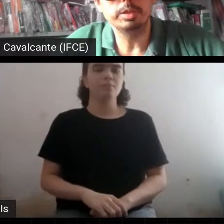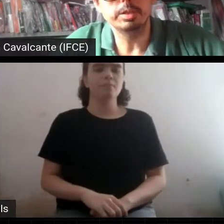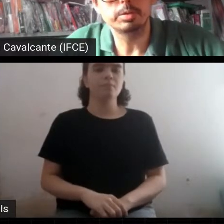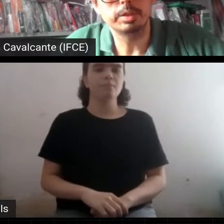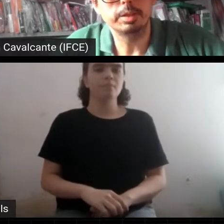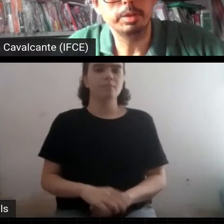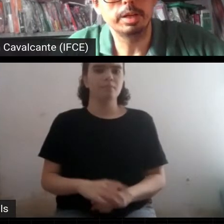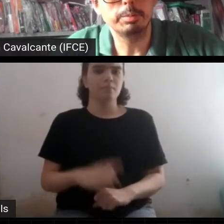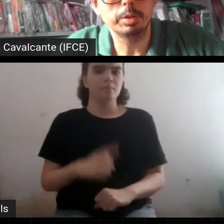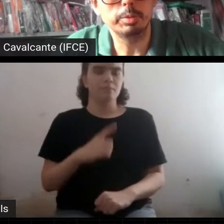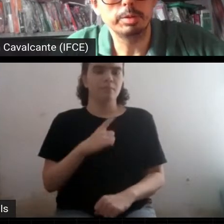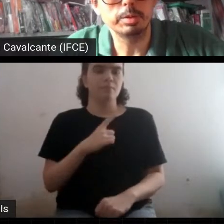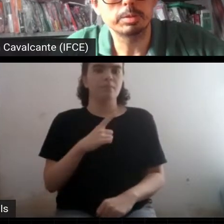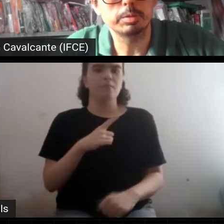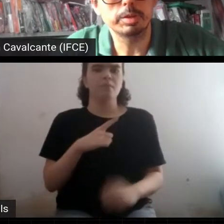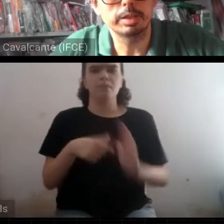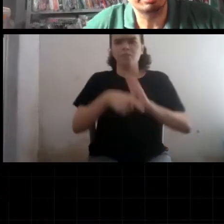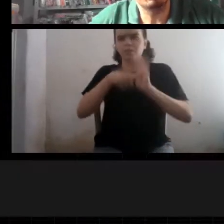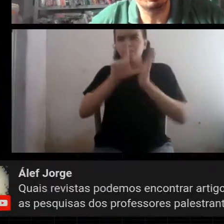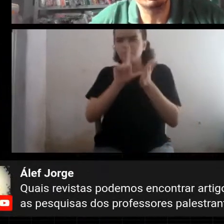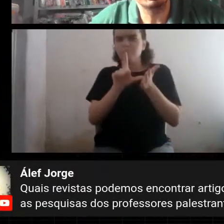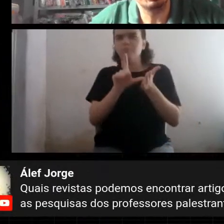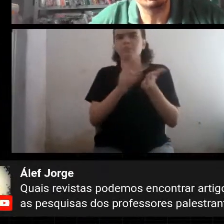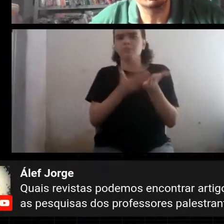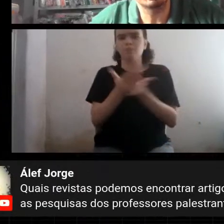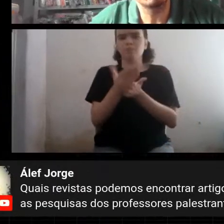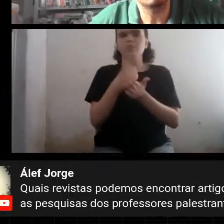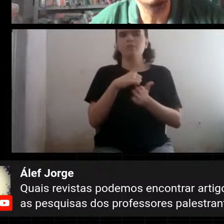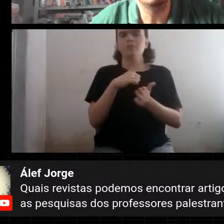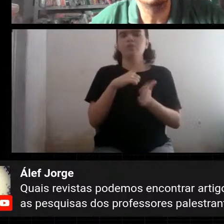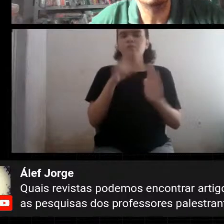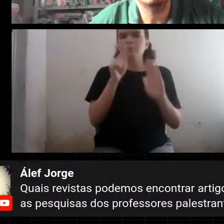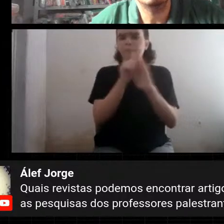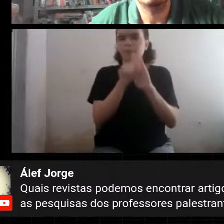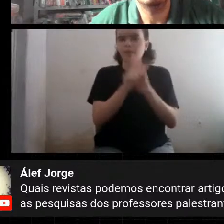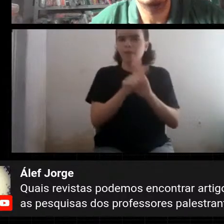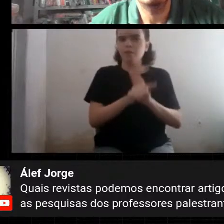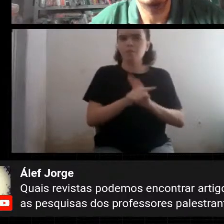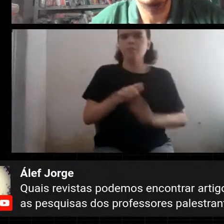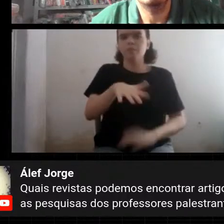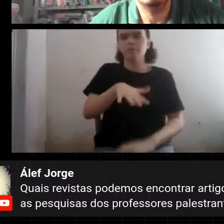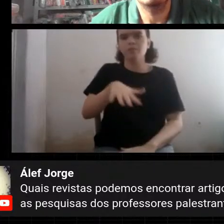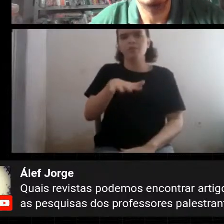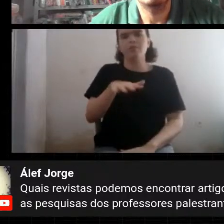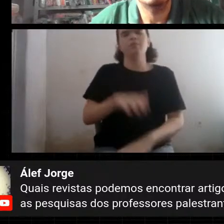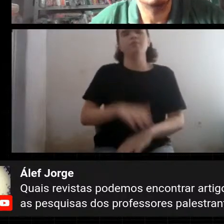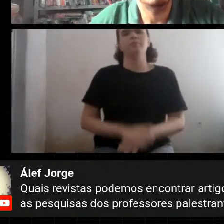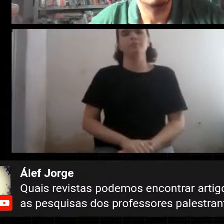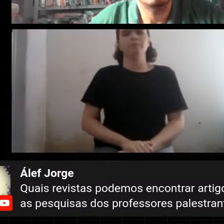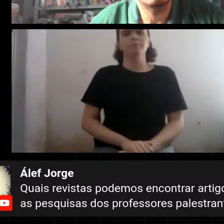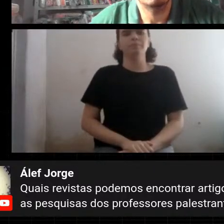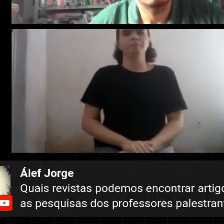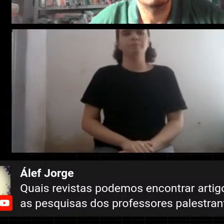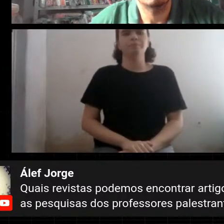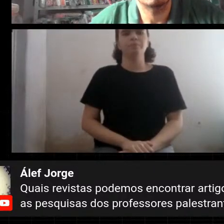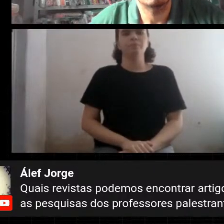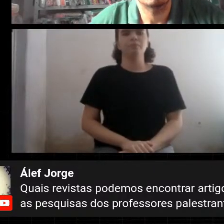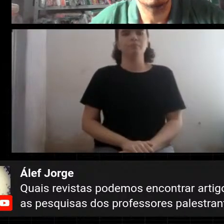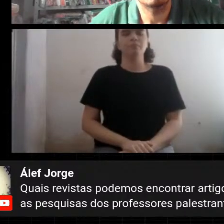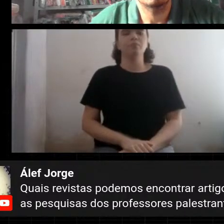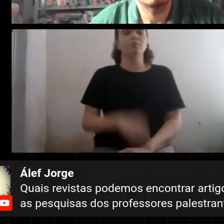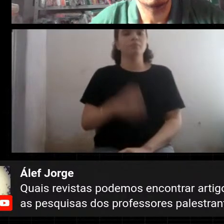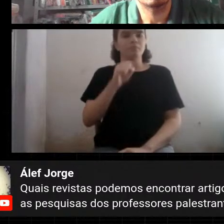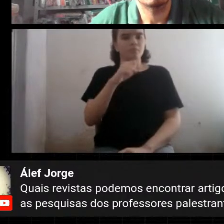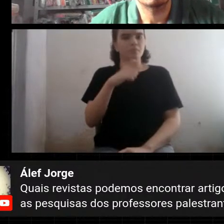cosmologia no início. Eu me lembro que no início já estava aparecendo termos de cosmologia. Teve uma pergunta aqui